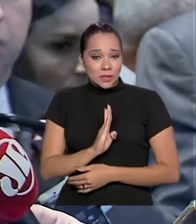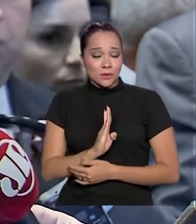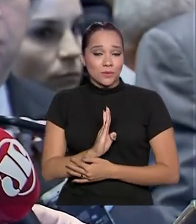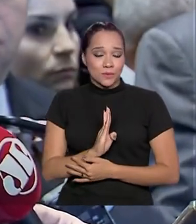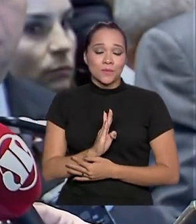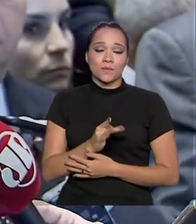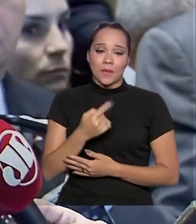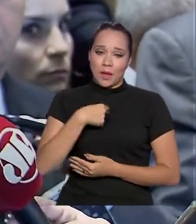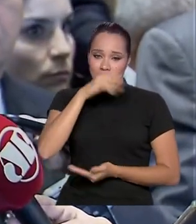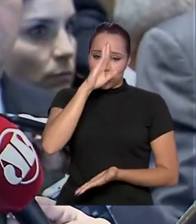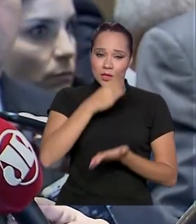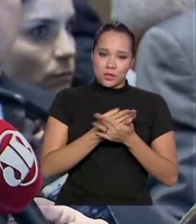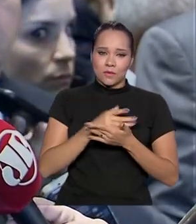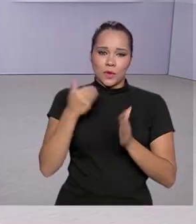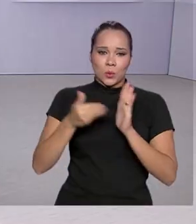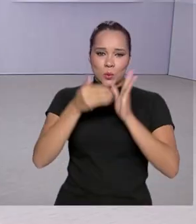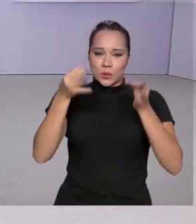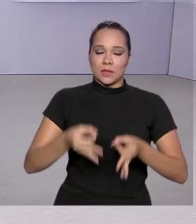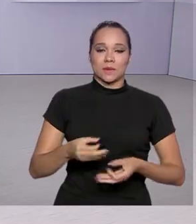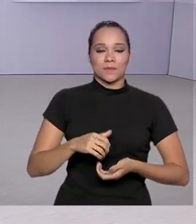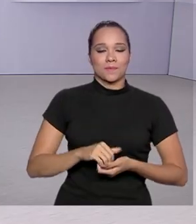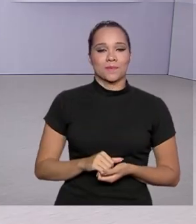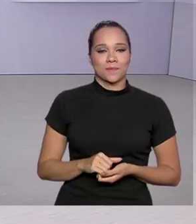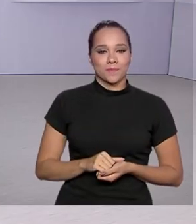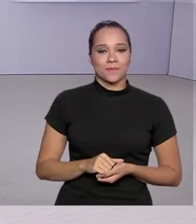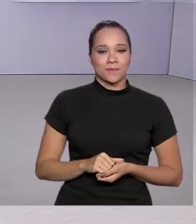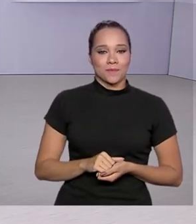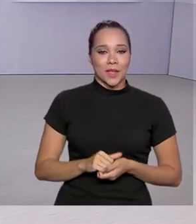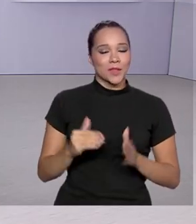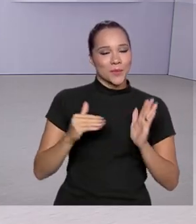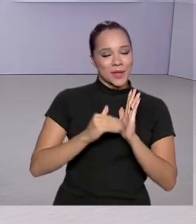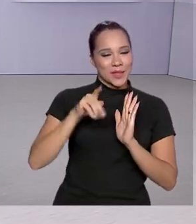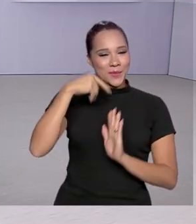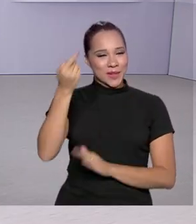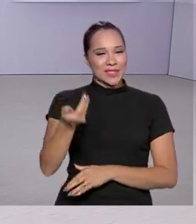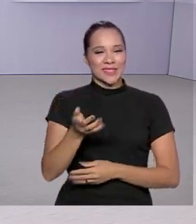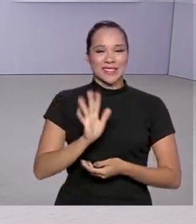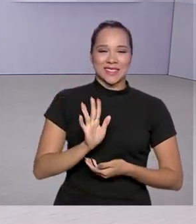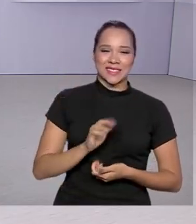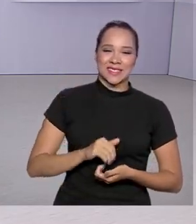e eu acredito que vai dar tudo certo. Até a próxima edição.